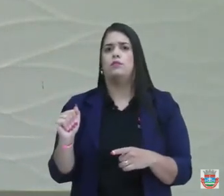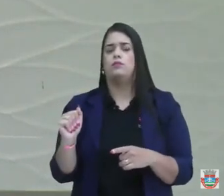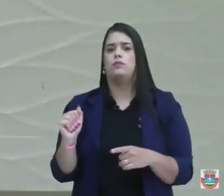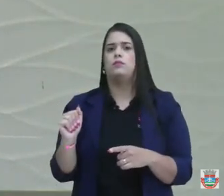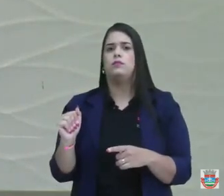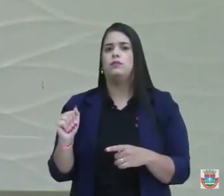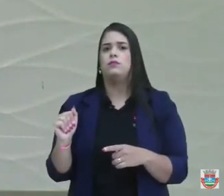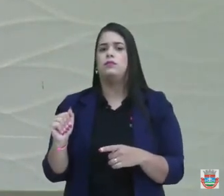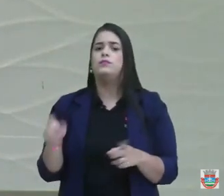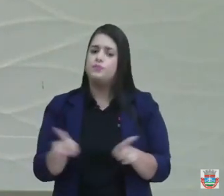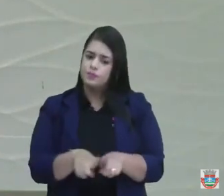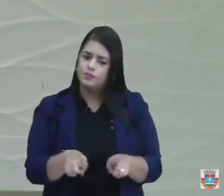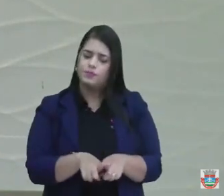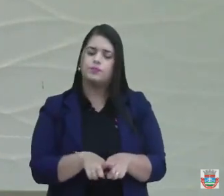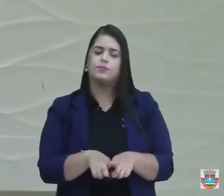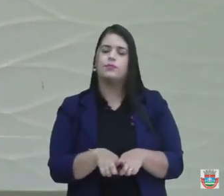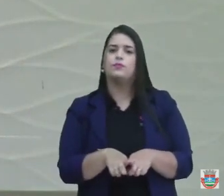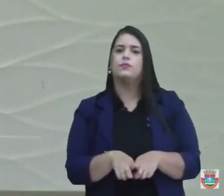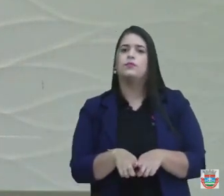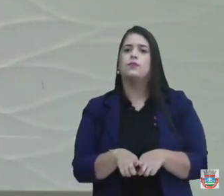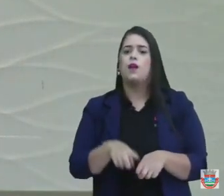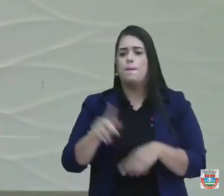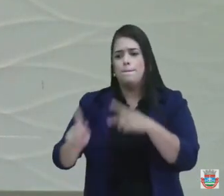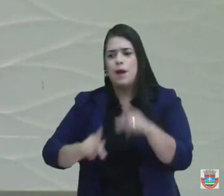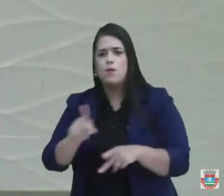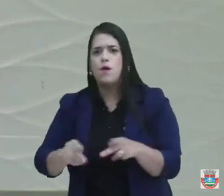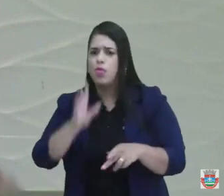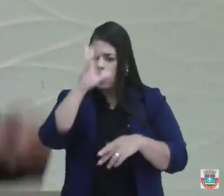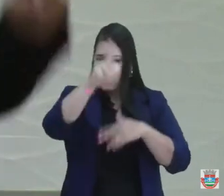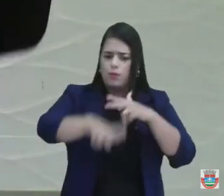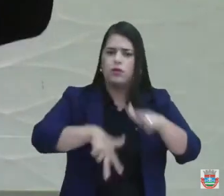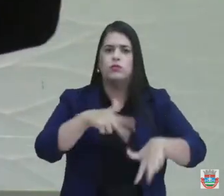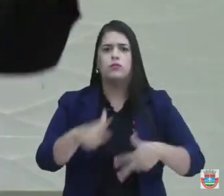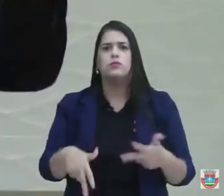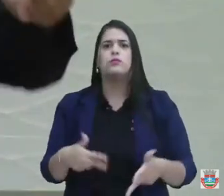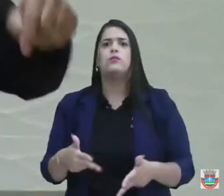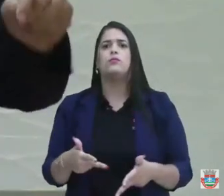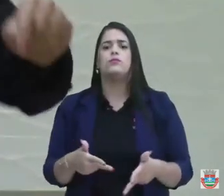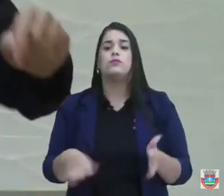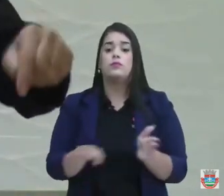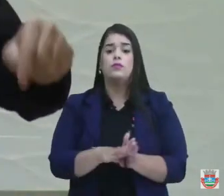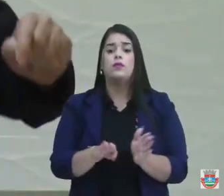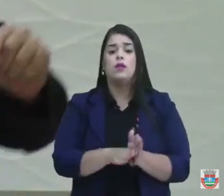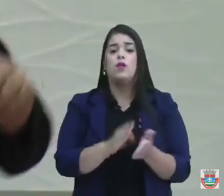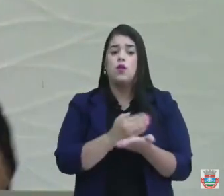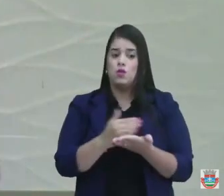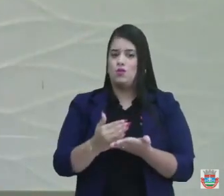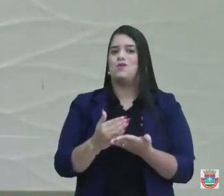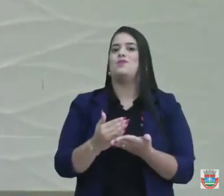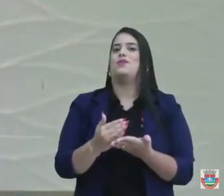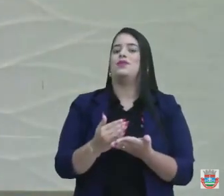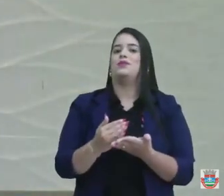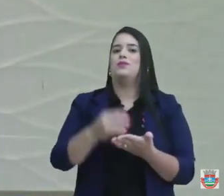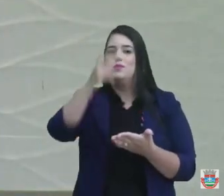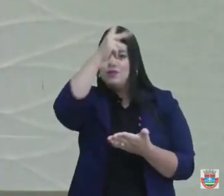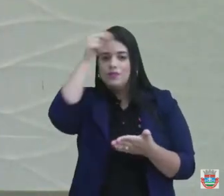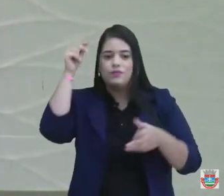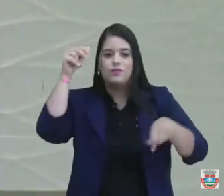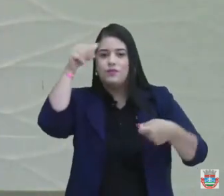deixei também aí, para o povo de São Bento, chegou no início da gestão do prefeito Bateté,